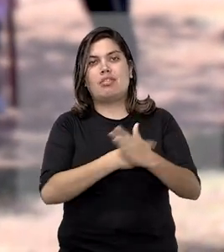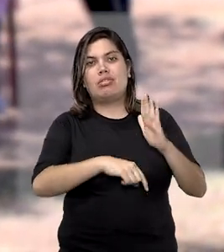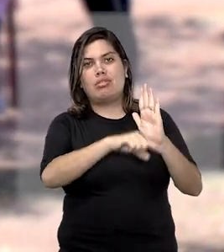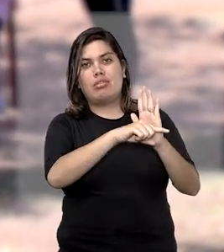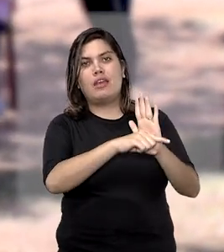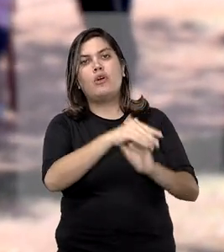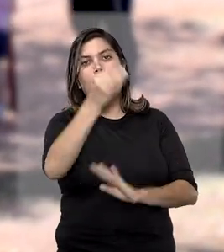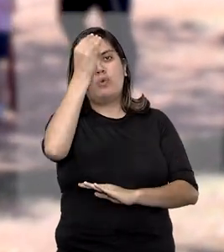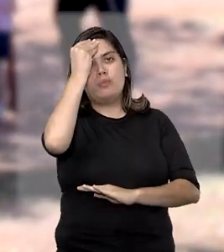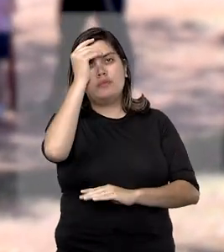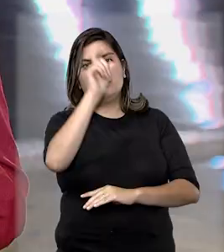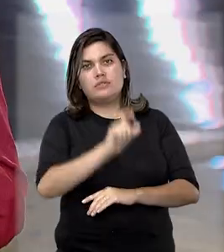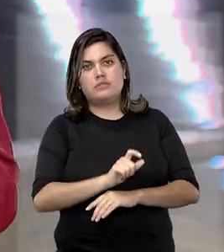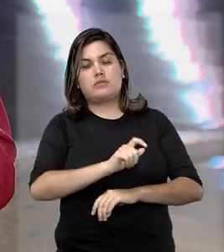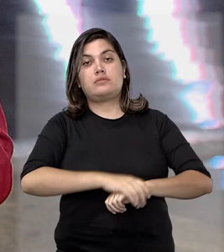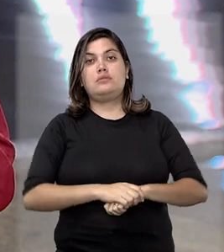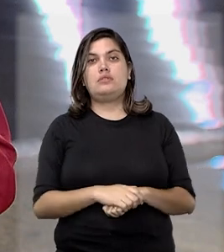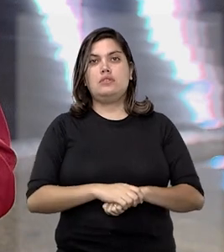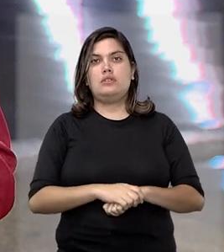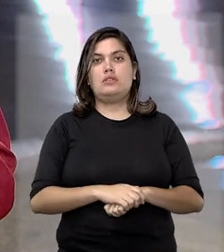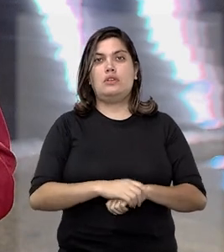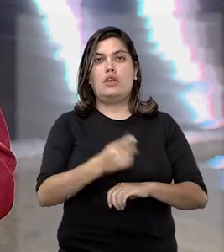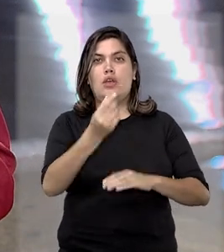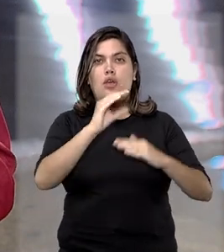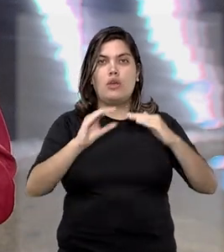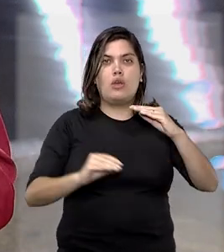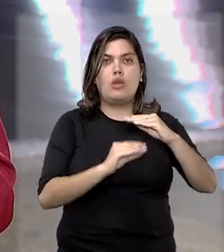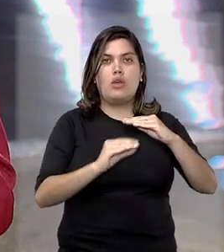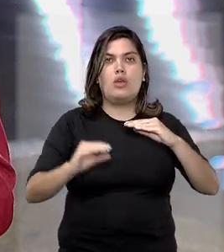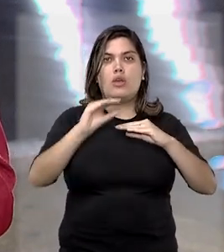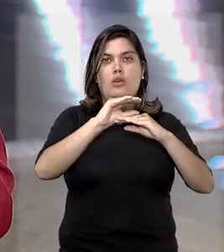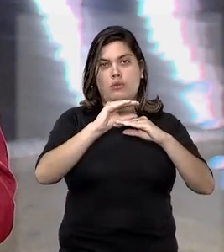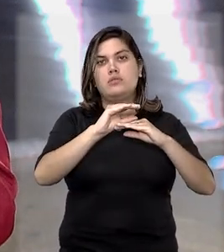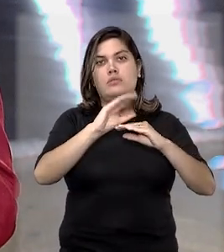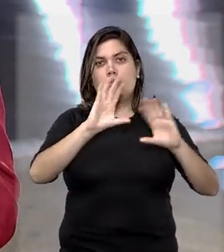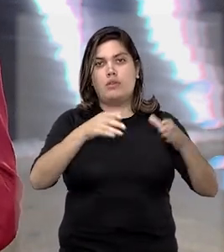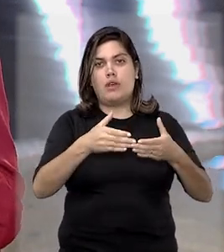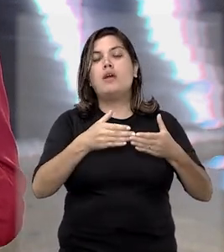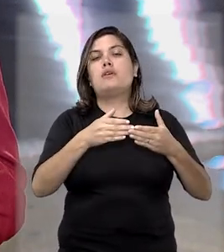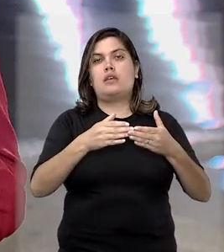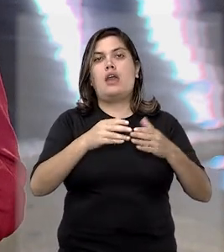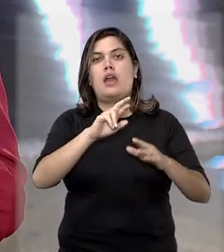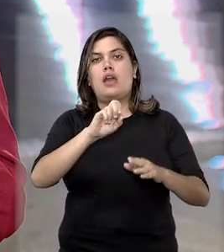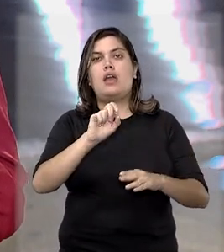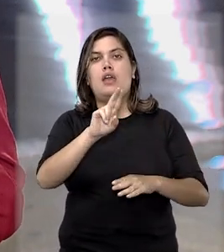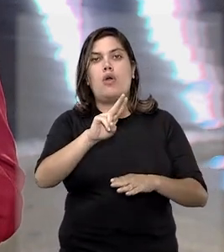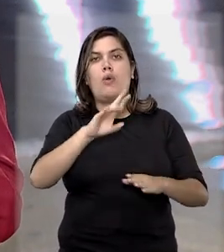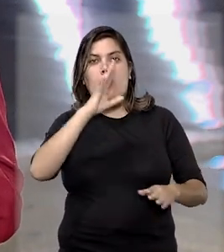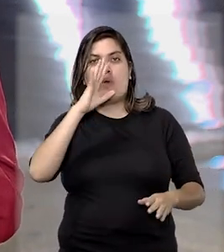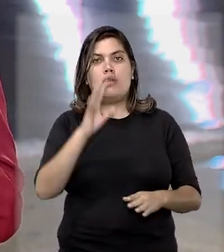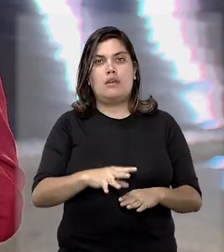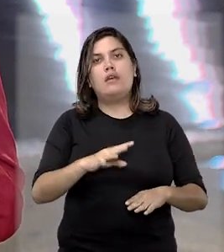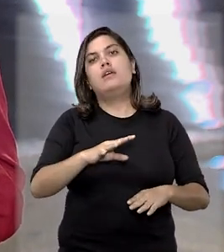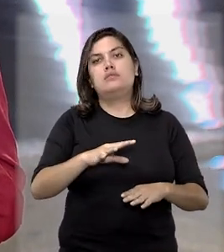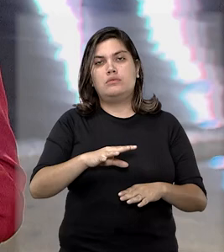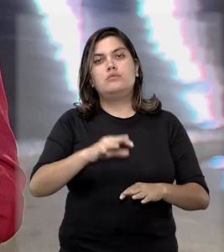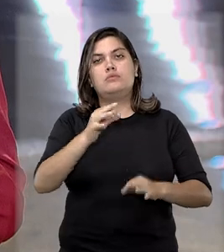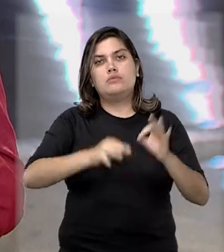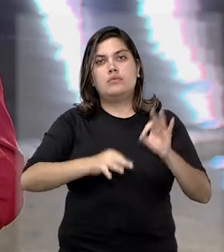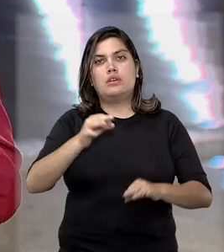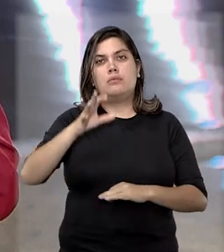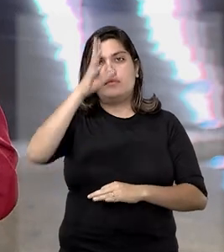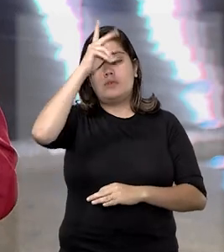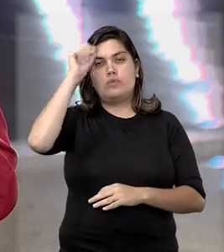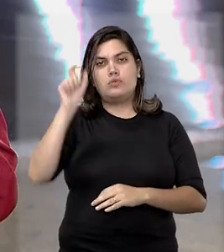negativa da culpabilidade. No recurso submetido ao colegiado, o réu, condenado pelo Tribunal de Justiça de Mato Grosso do